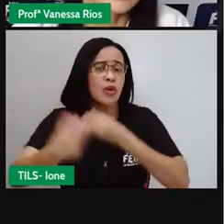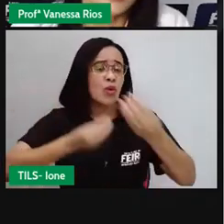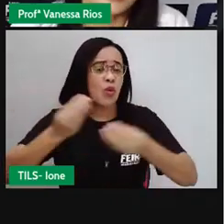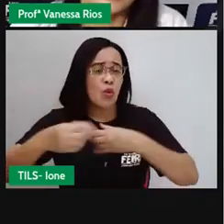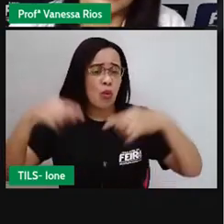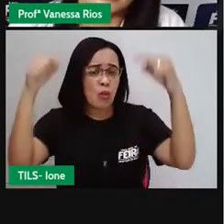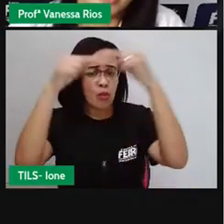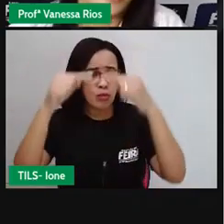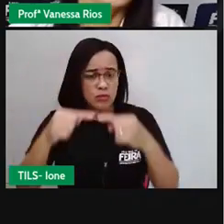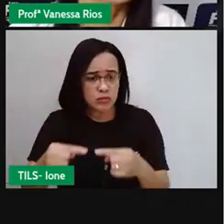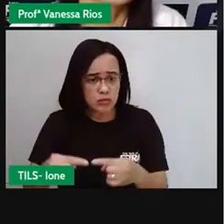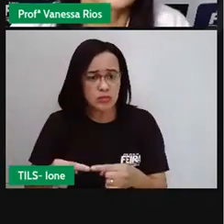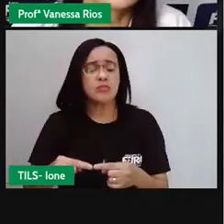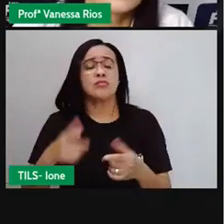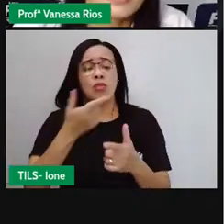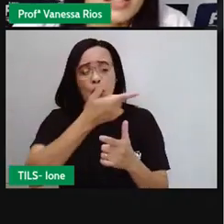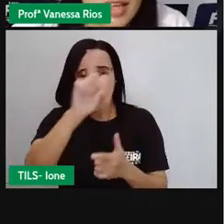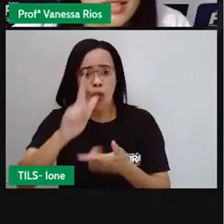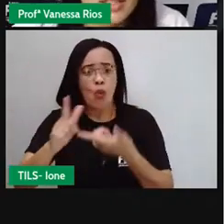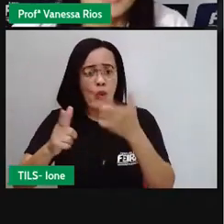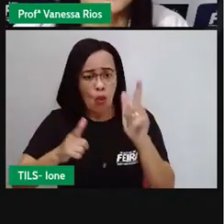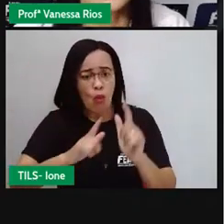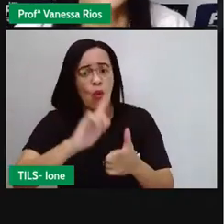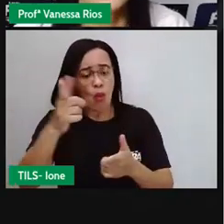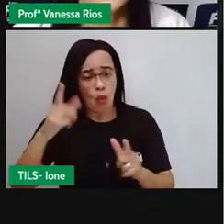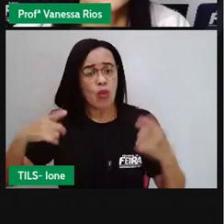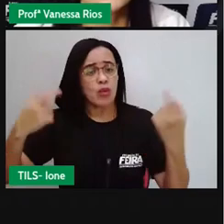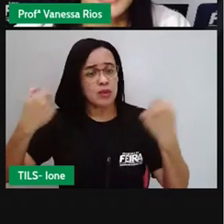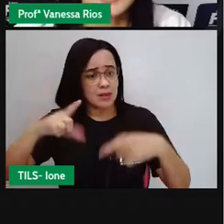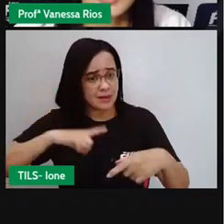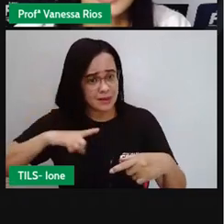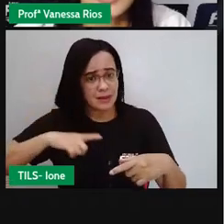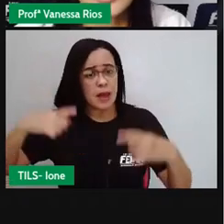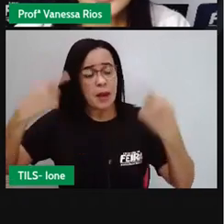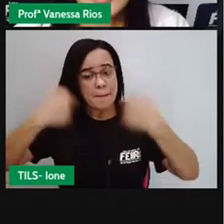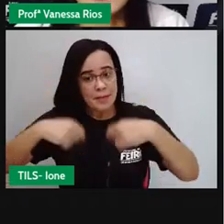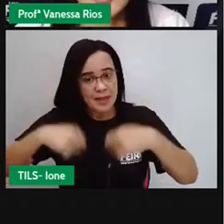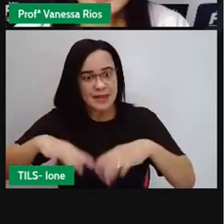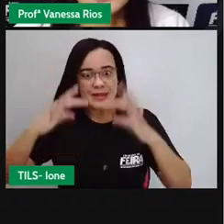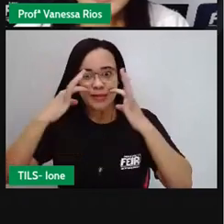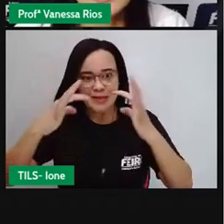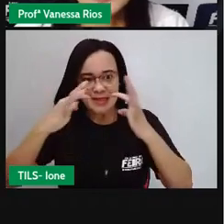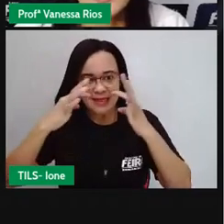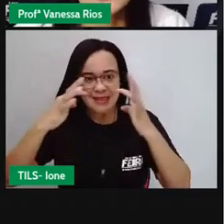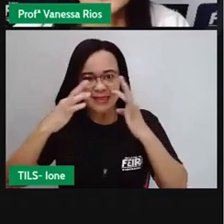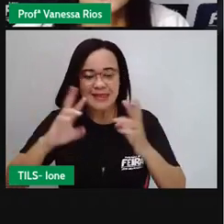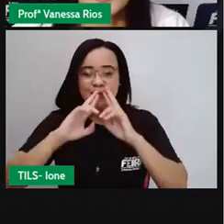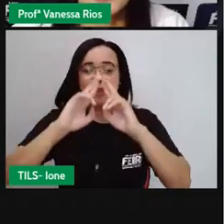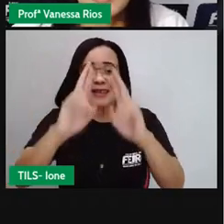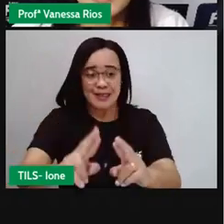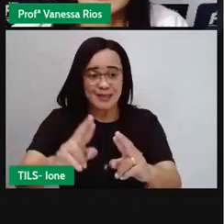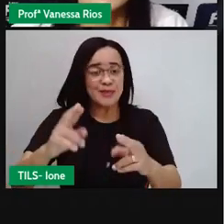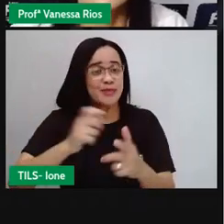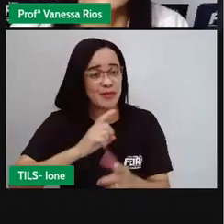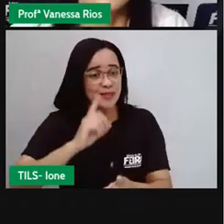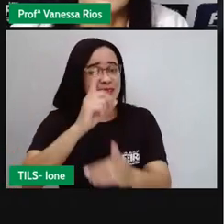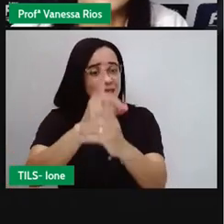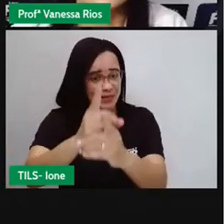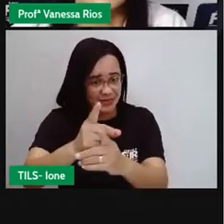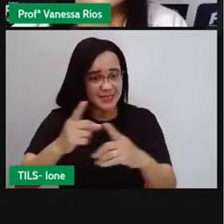a outras situações, é algo que precisa ser resolvido. No caso aqui, a gente está falando das situações problemas